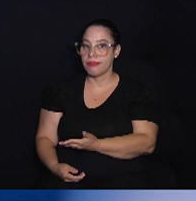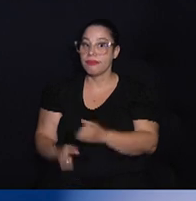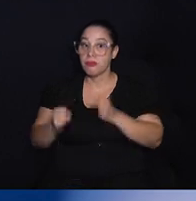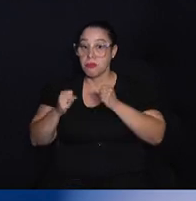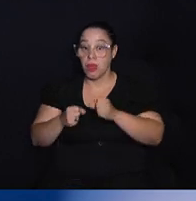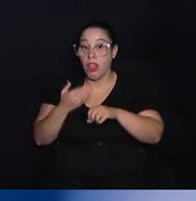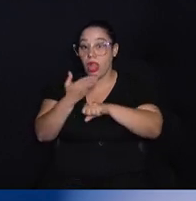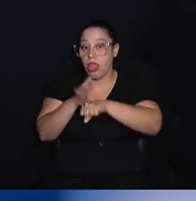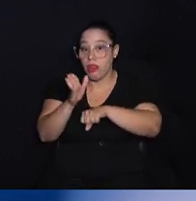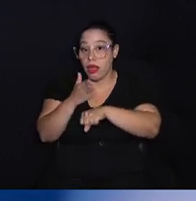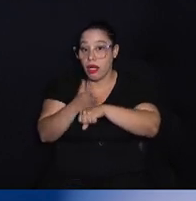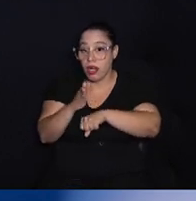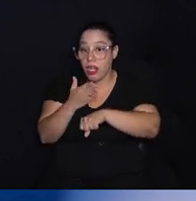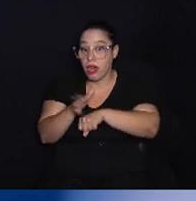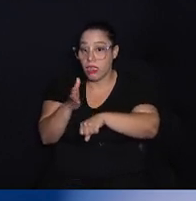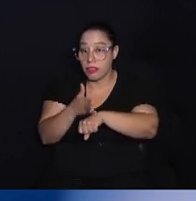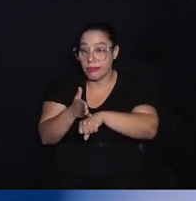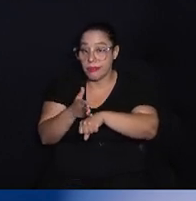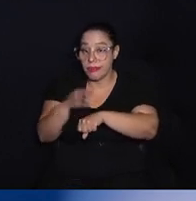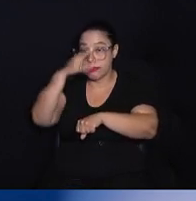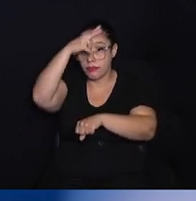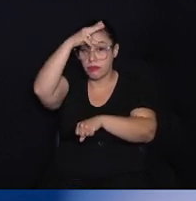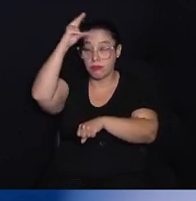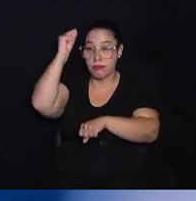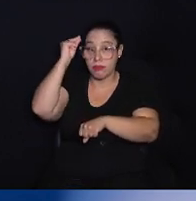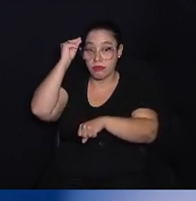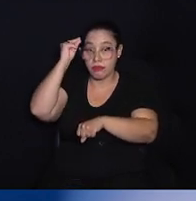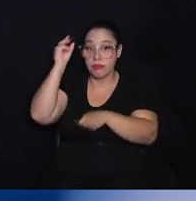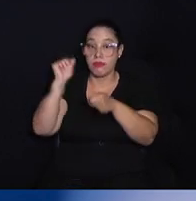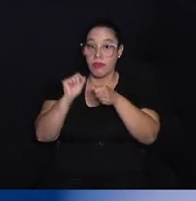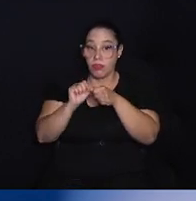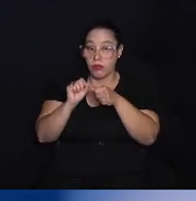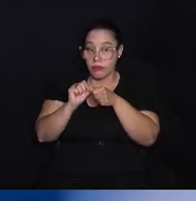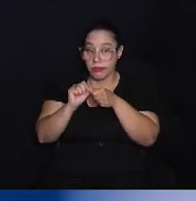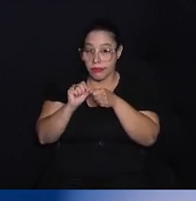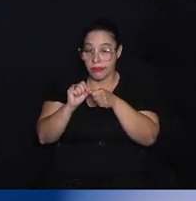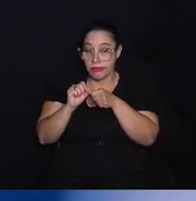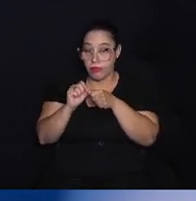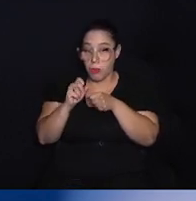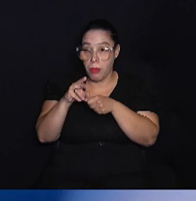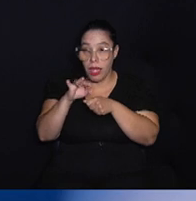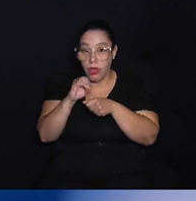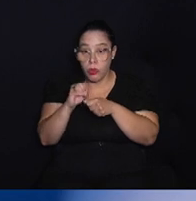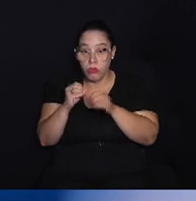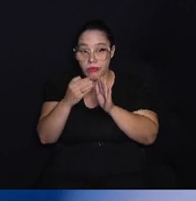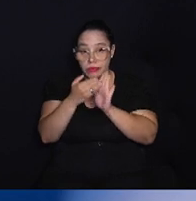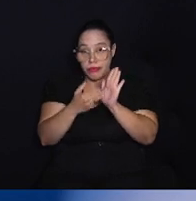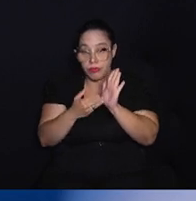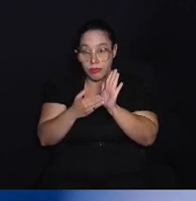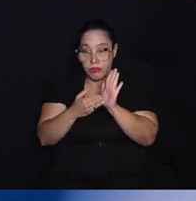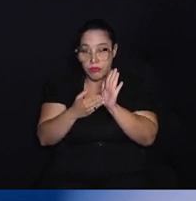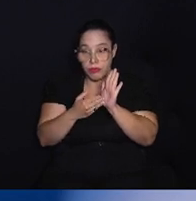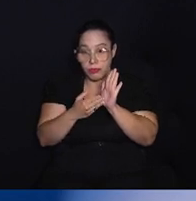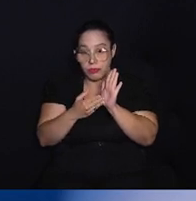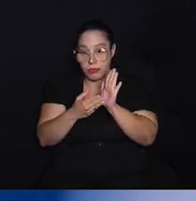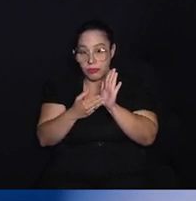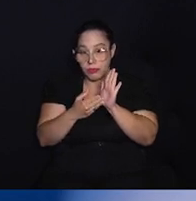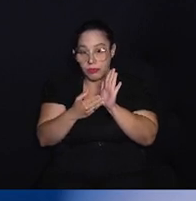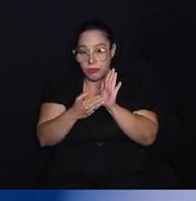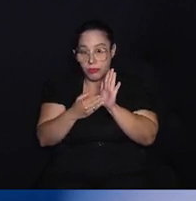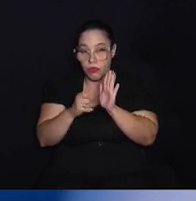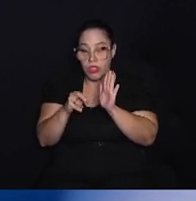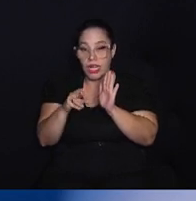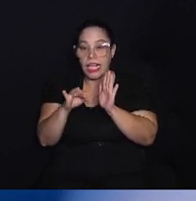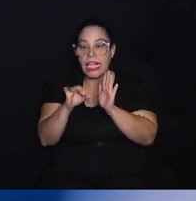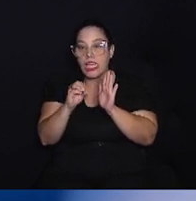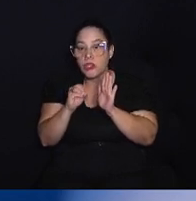treinarem o passo a passo da ordem de votação que será feita na cabine no dia do pleito. A página conta com candidatos e partidos fictícios